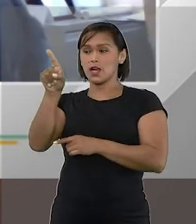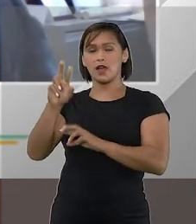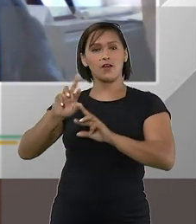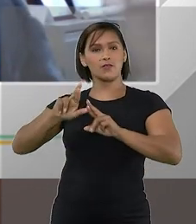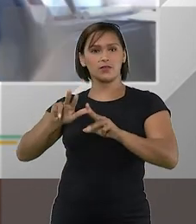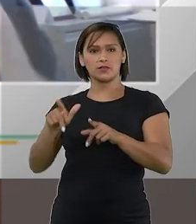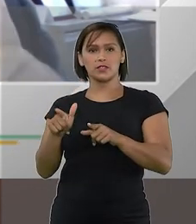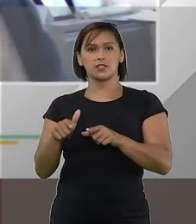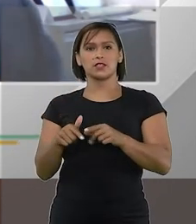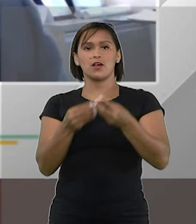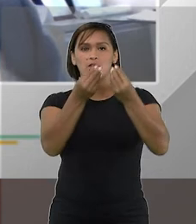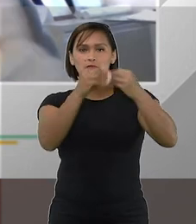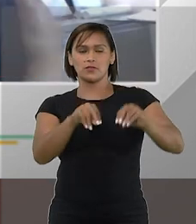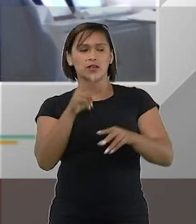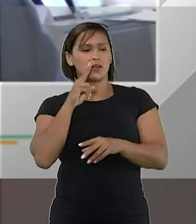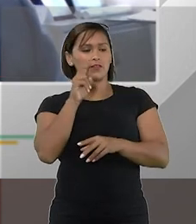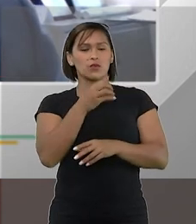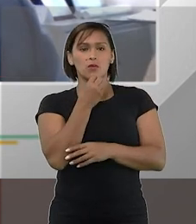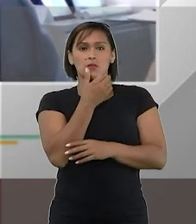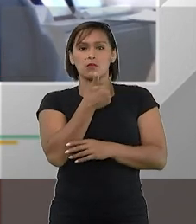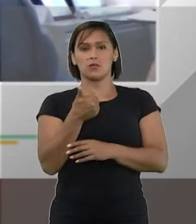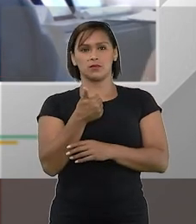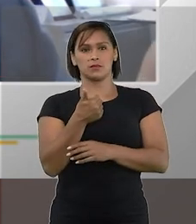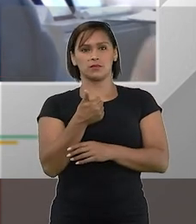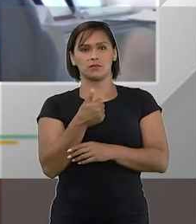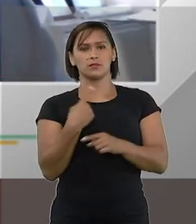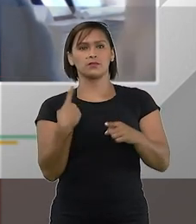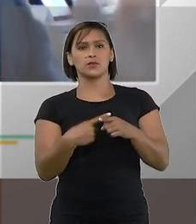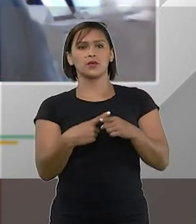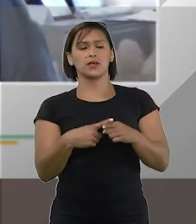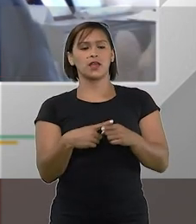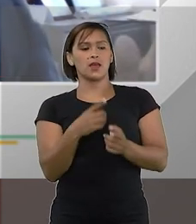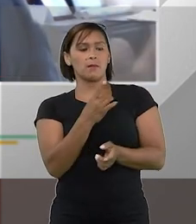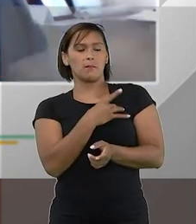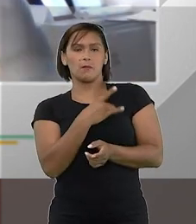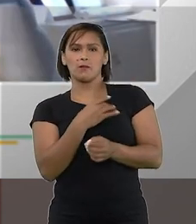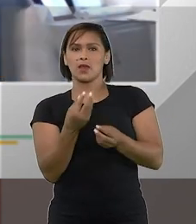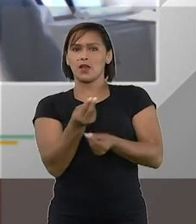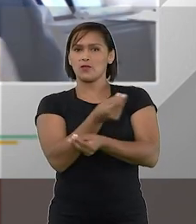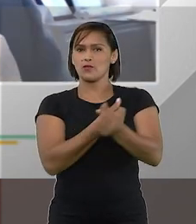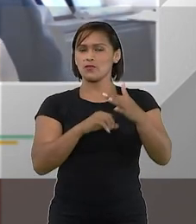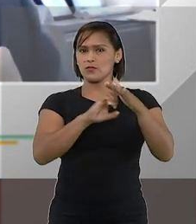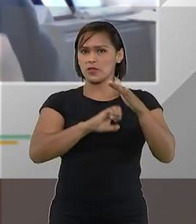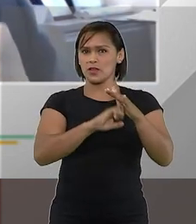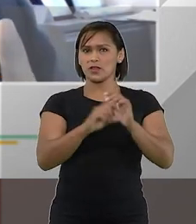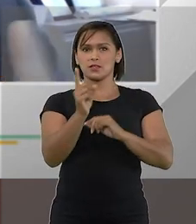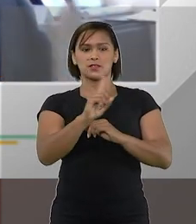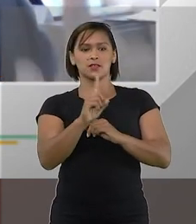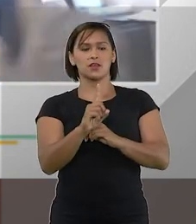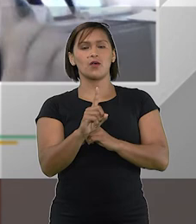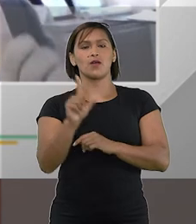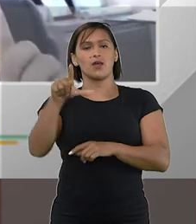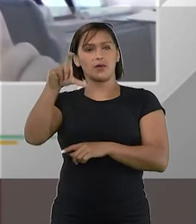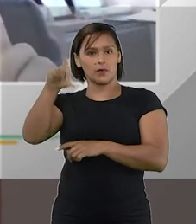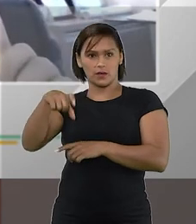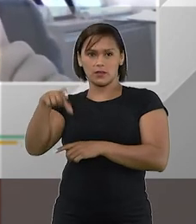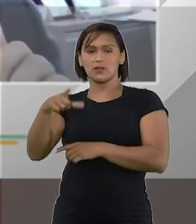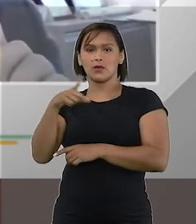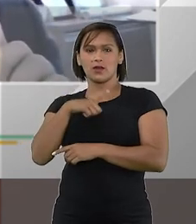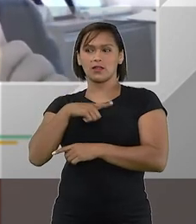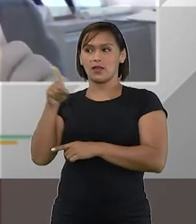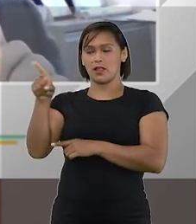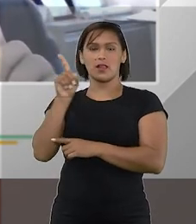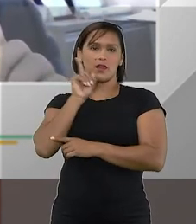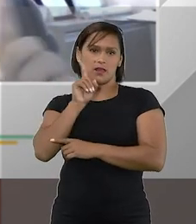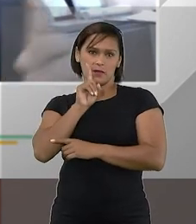Unidos não falência é vista como benefício quem tem medo de falência não é o empresário quem tem medo de falência é o credor lá